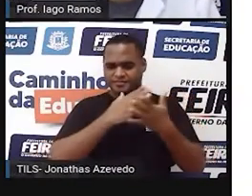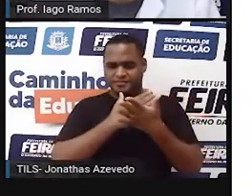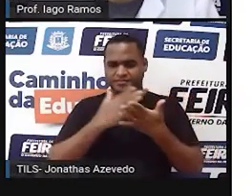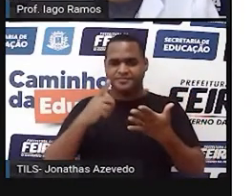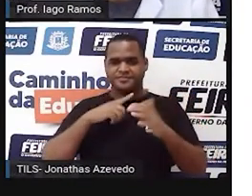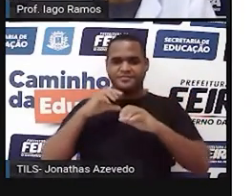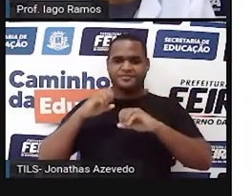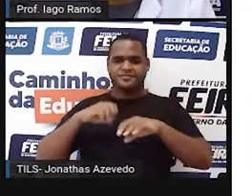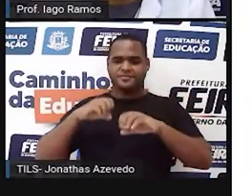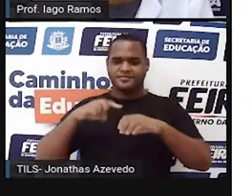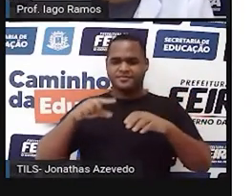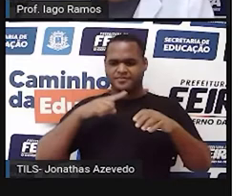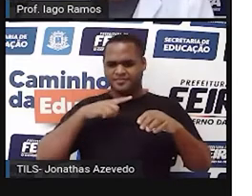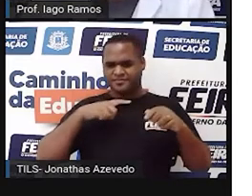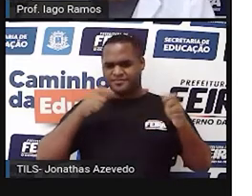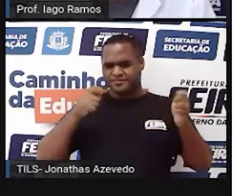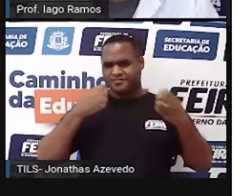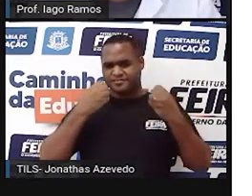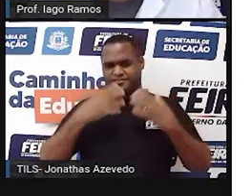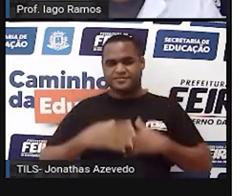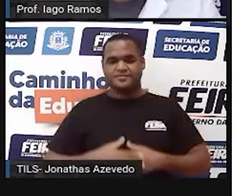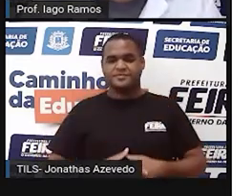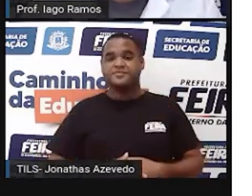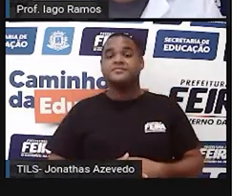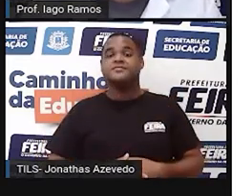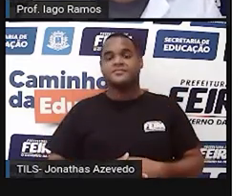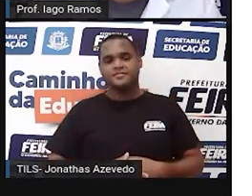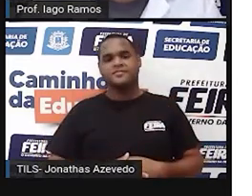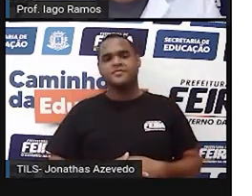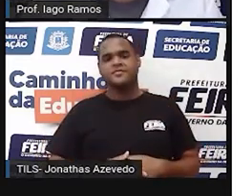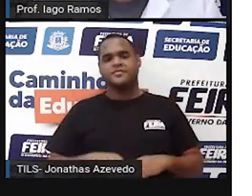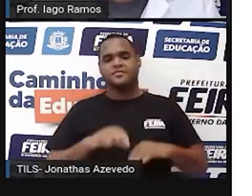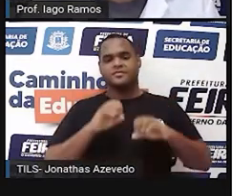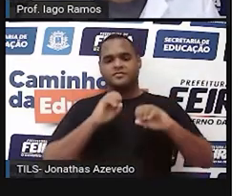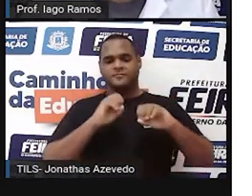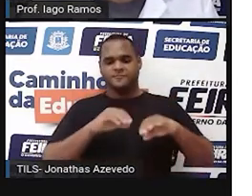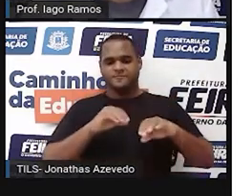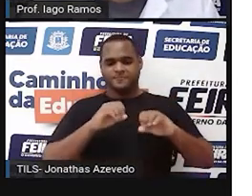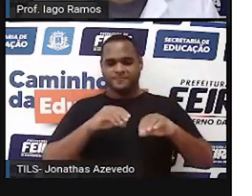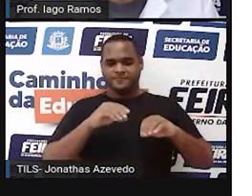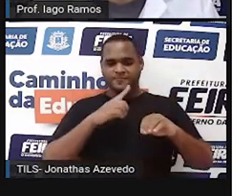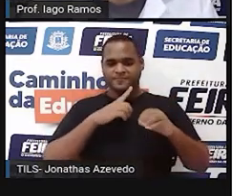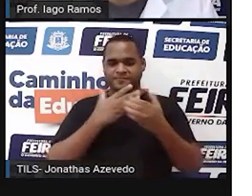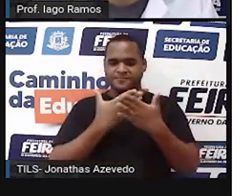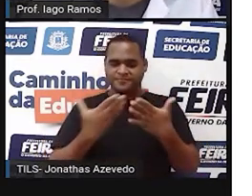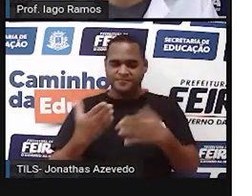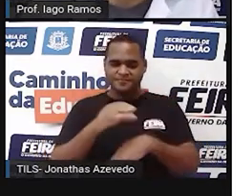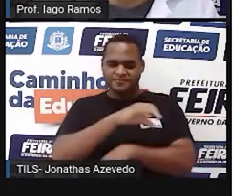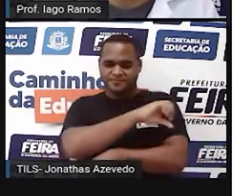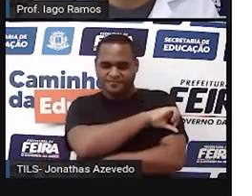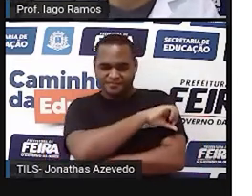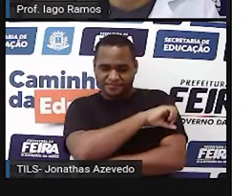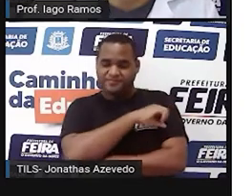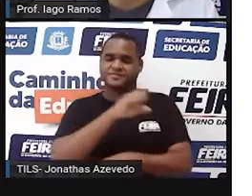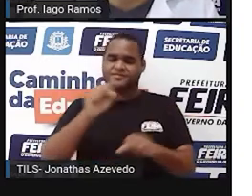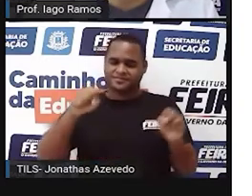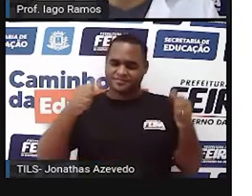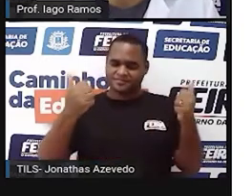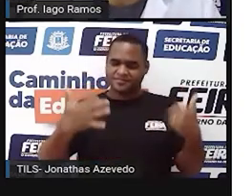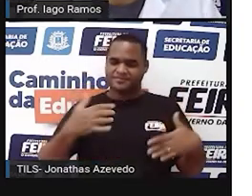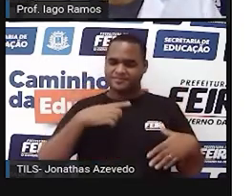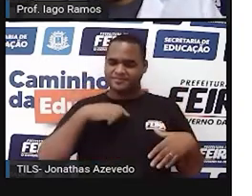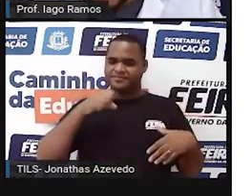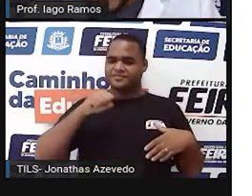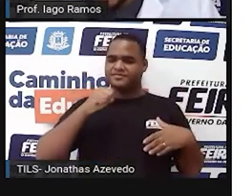nossa aula. Bom, essa aula é para você, que é estudante do nono ano, é isso mesmo, olha